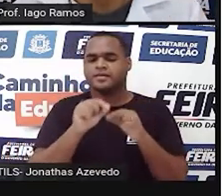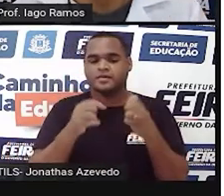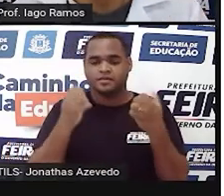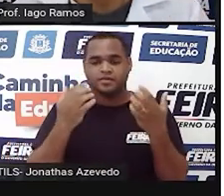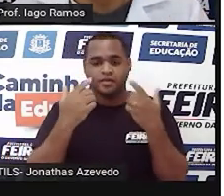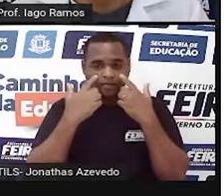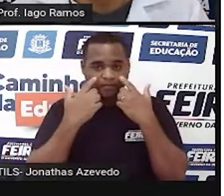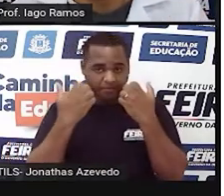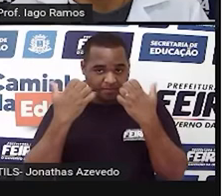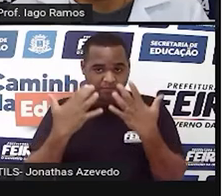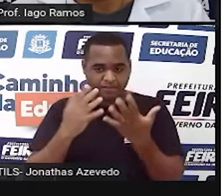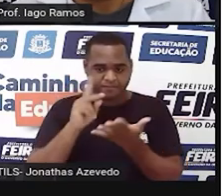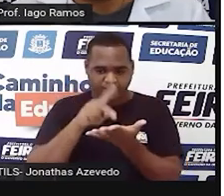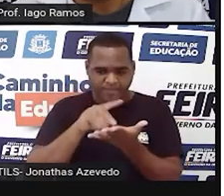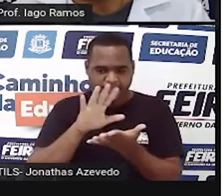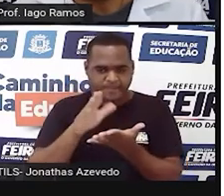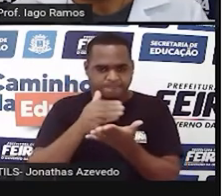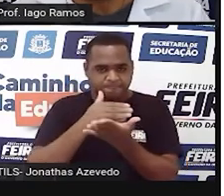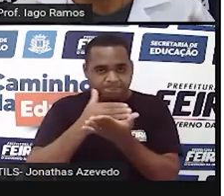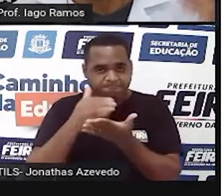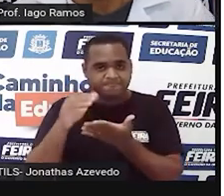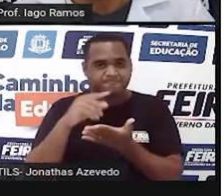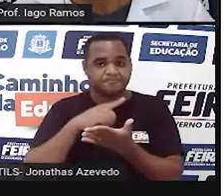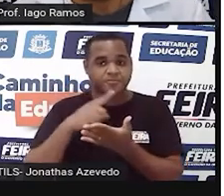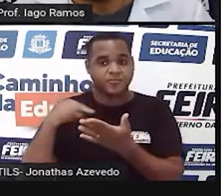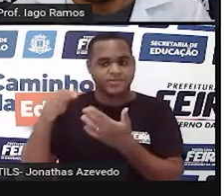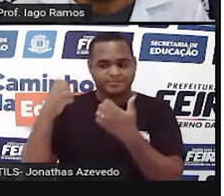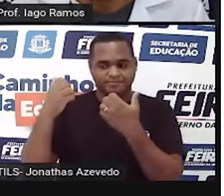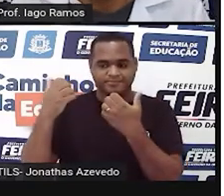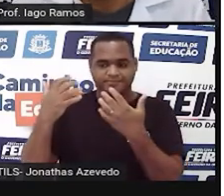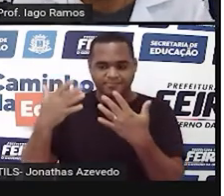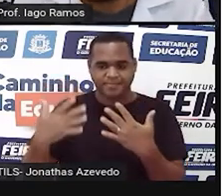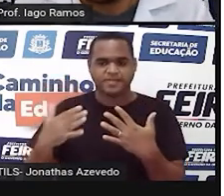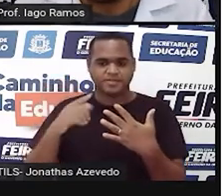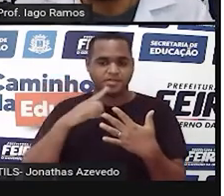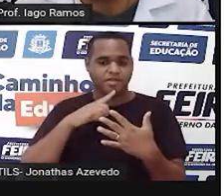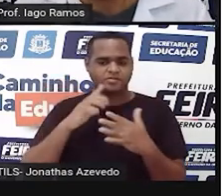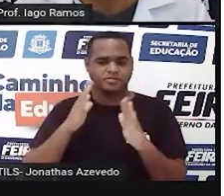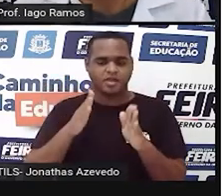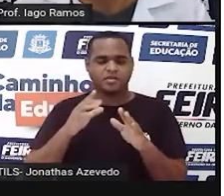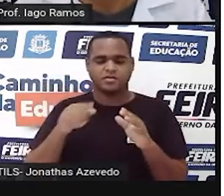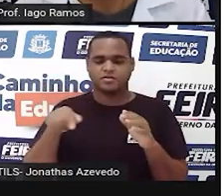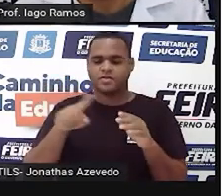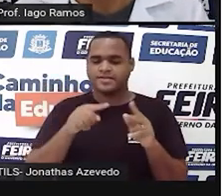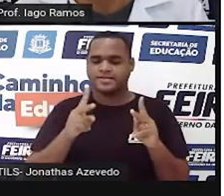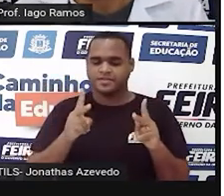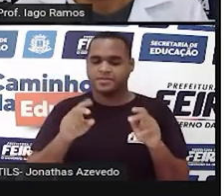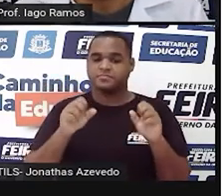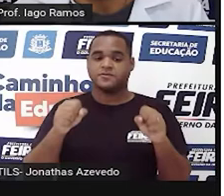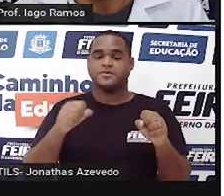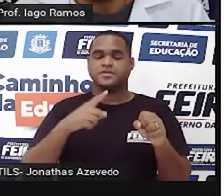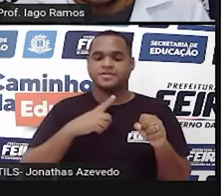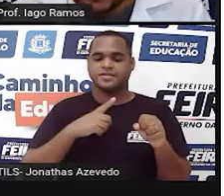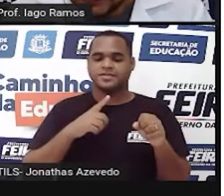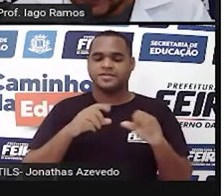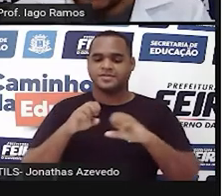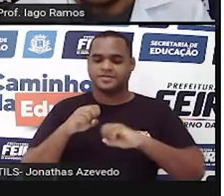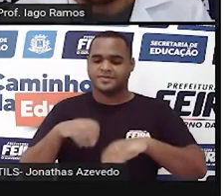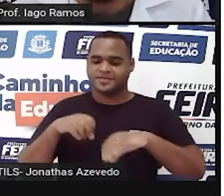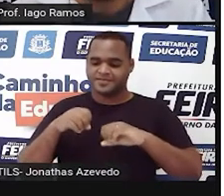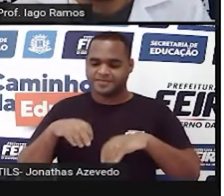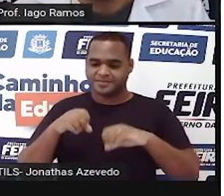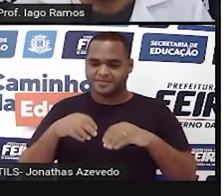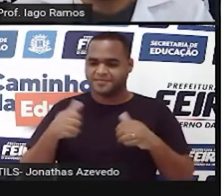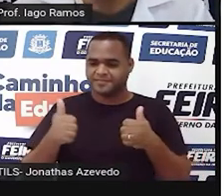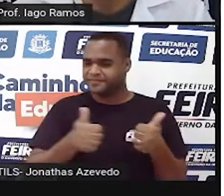Porque na verdade a gente já começou isso na aula anterior e a gente vai continuar nessa aula, tá bom? Então,